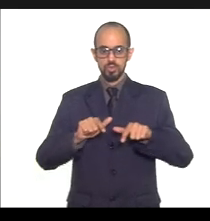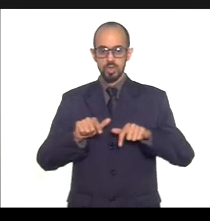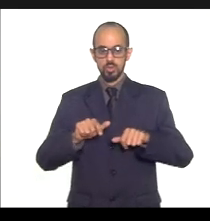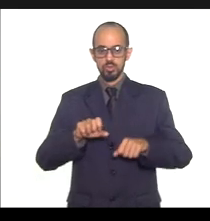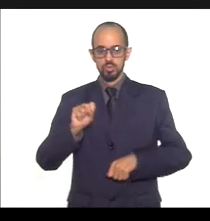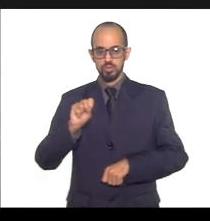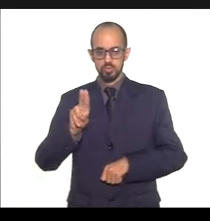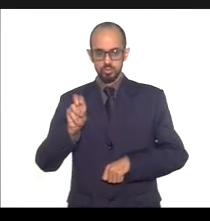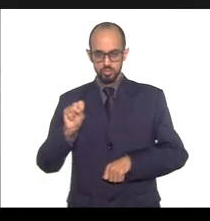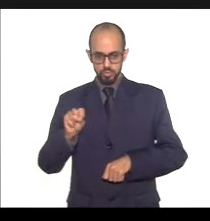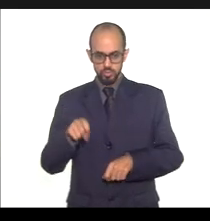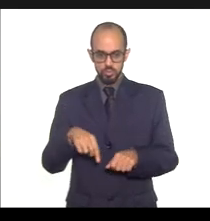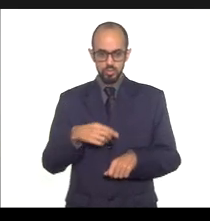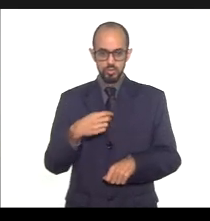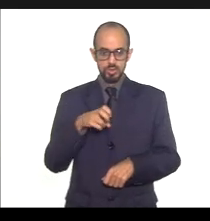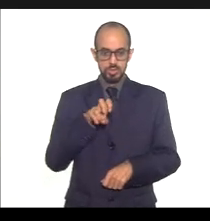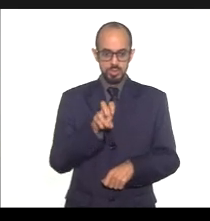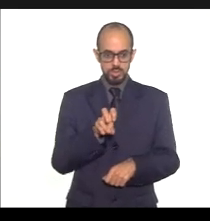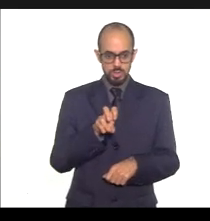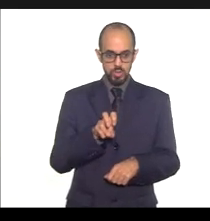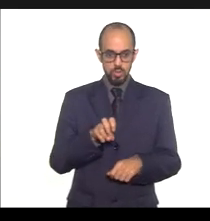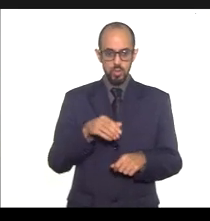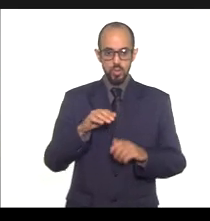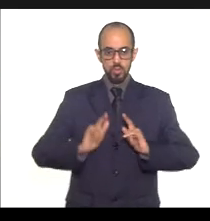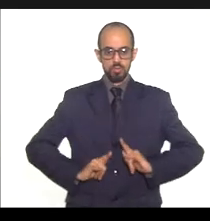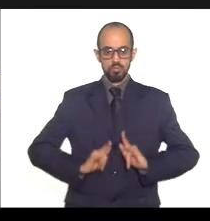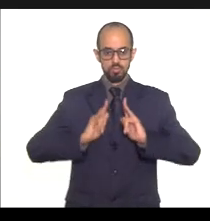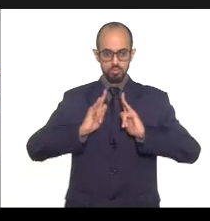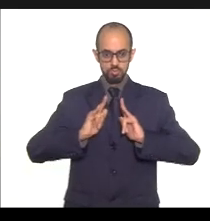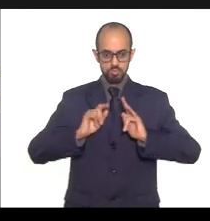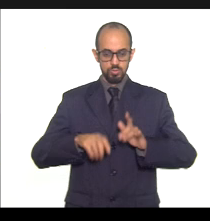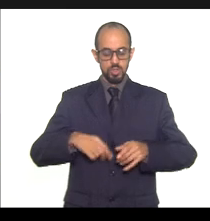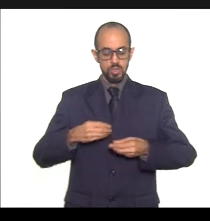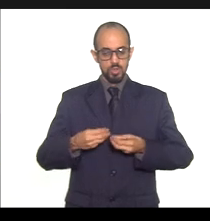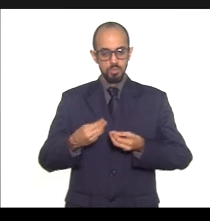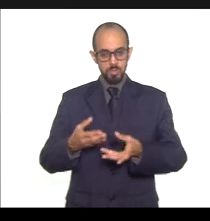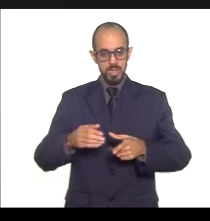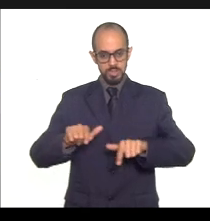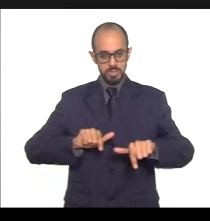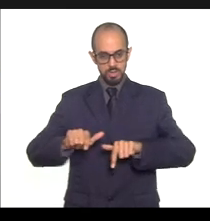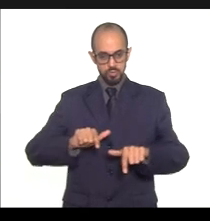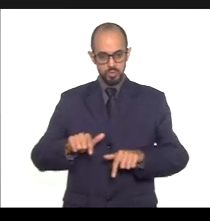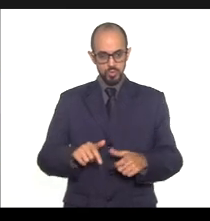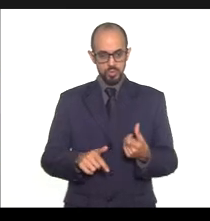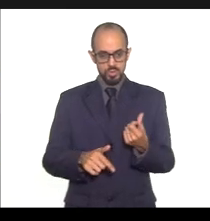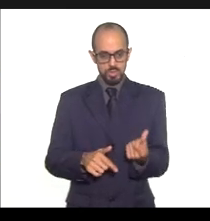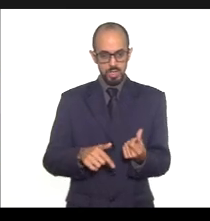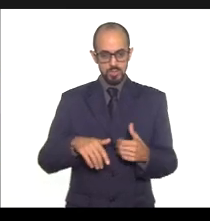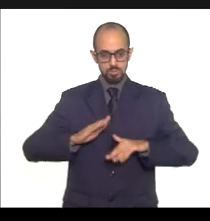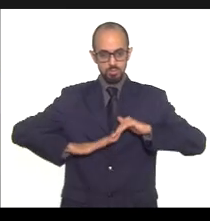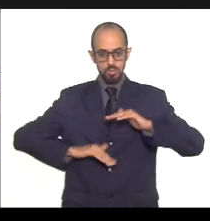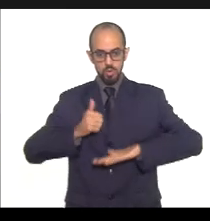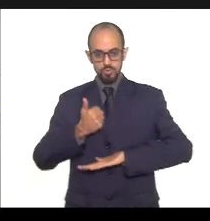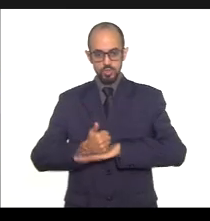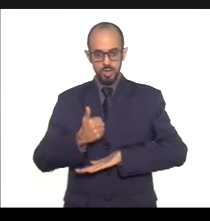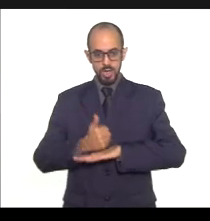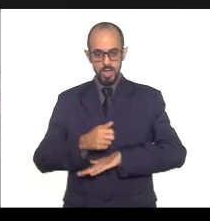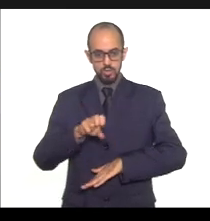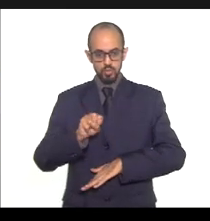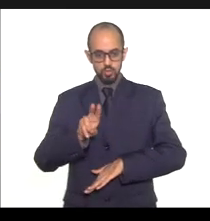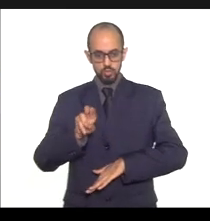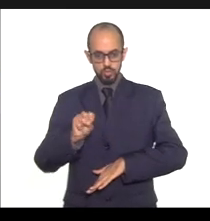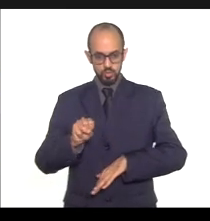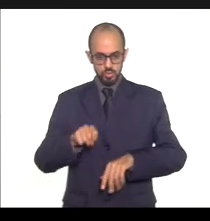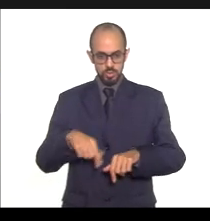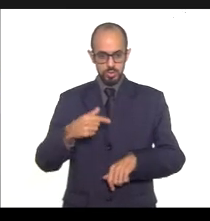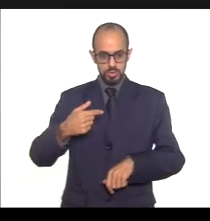5. Rede física prestadora de serviços ao SUS. 6. Procustionagem de saúde trabalhando no SUS. 7. Programação